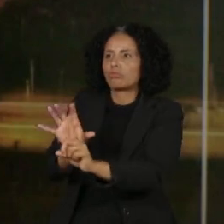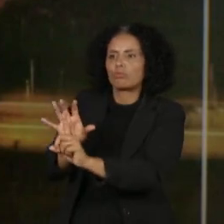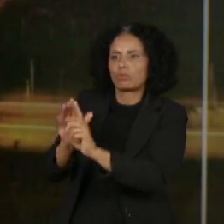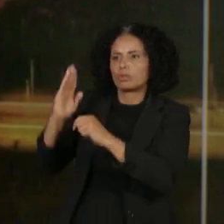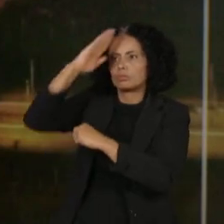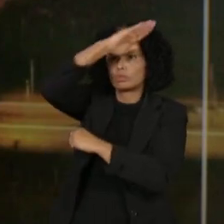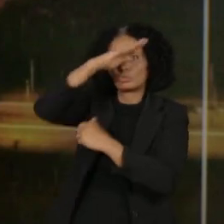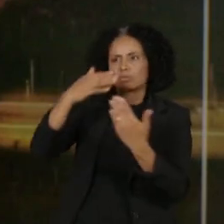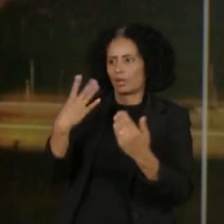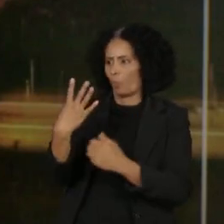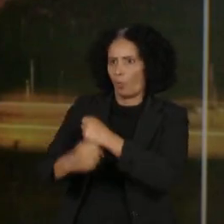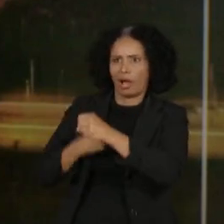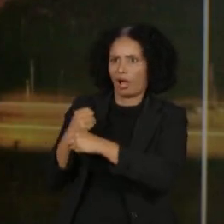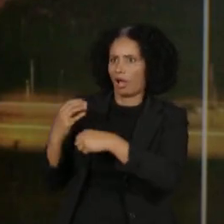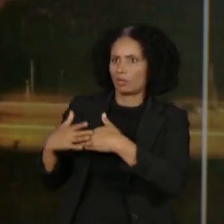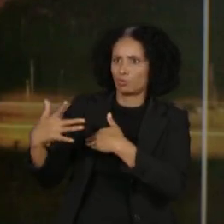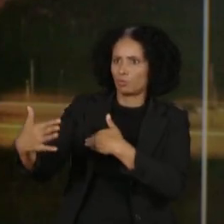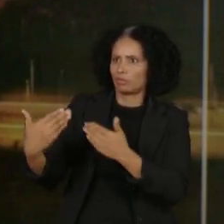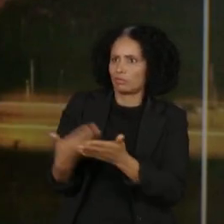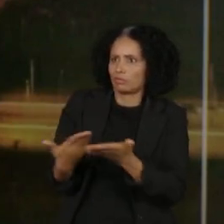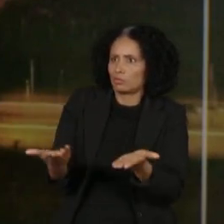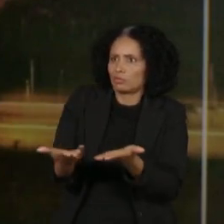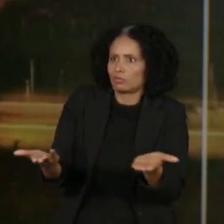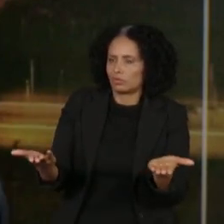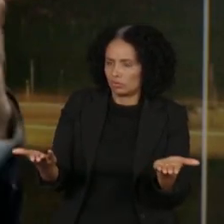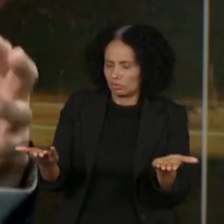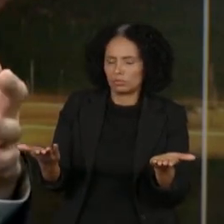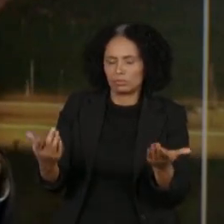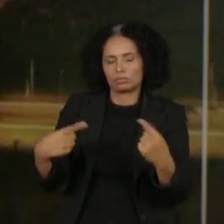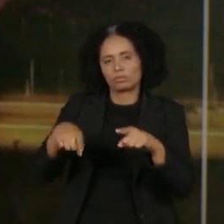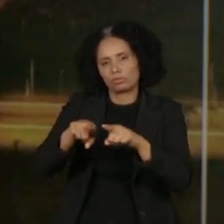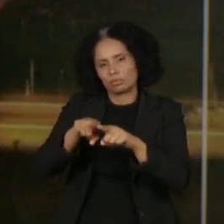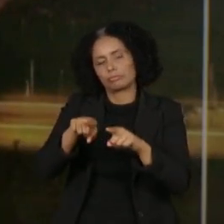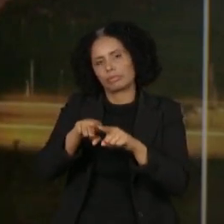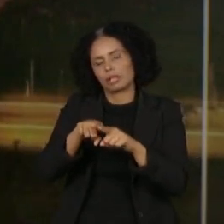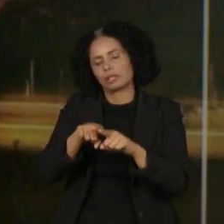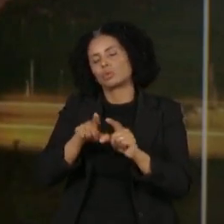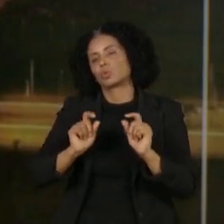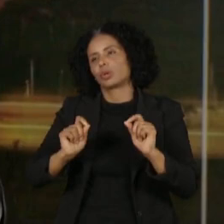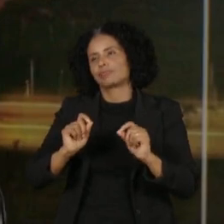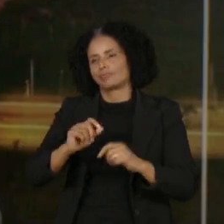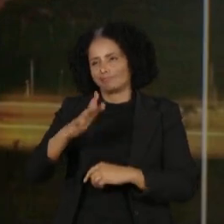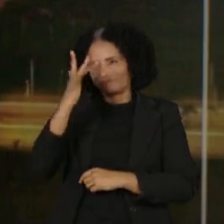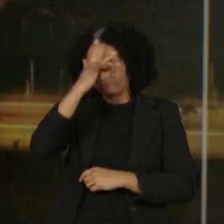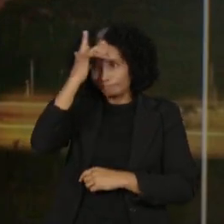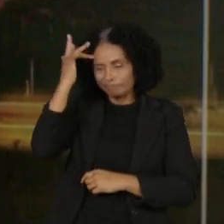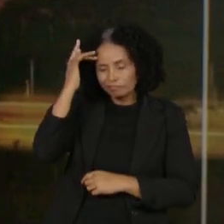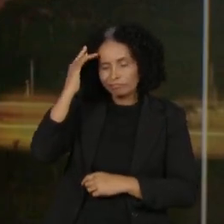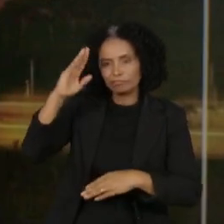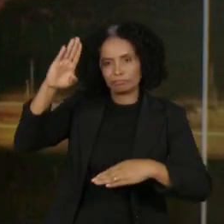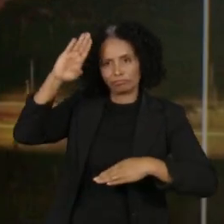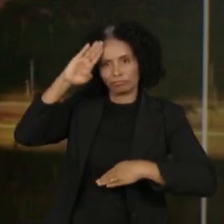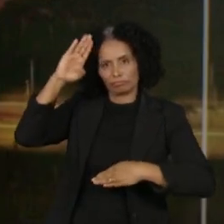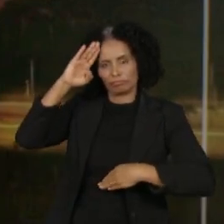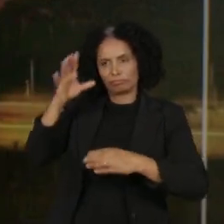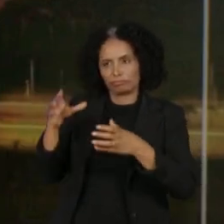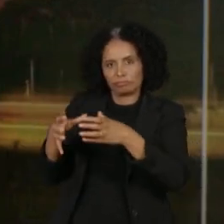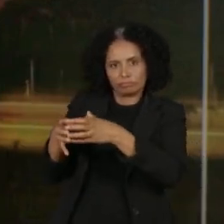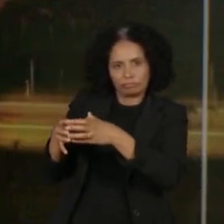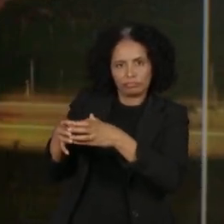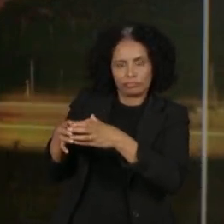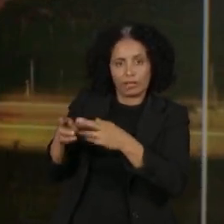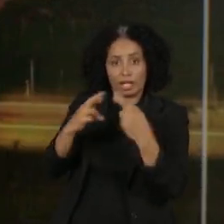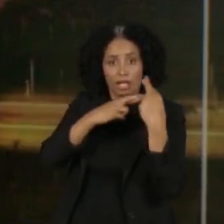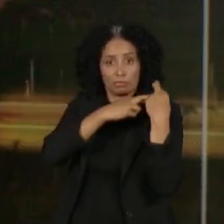do Bolsonaro durante quatro anos. em relação à presença de militares em papéis que não são